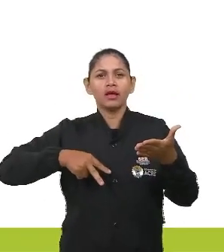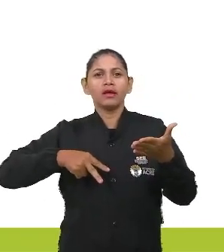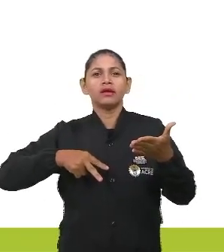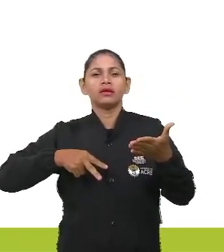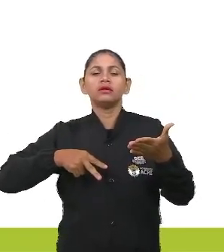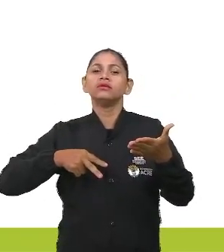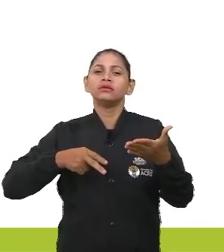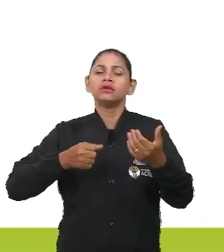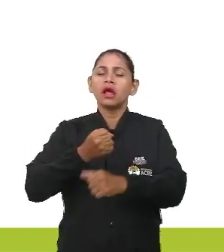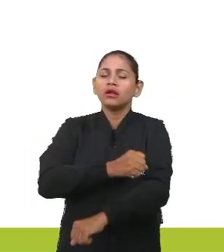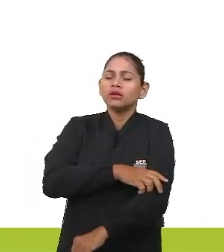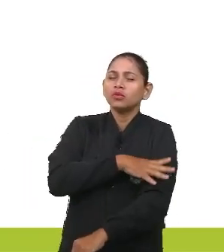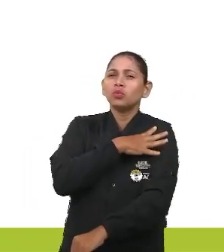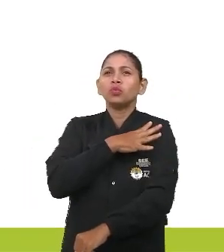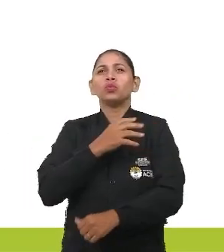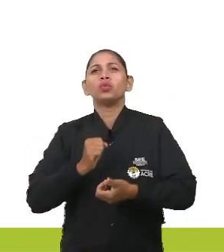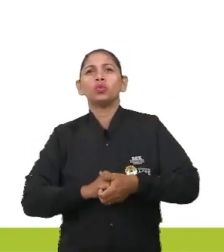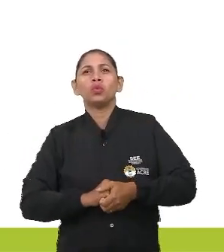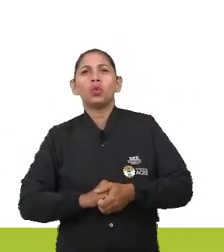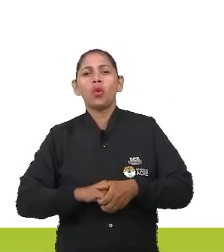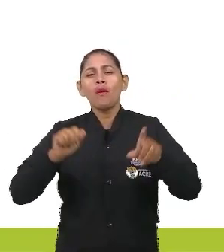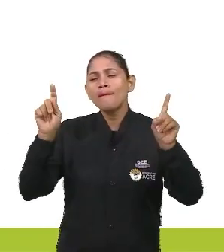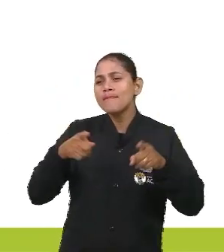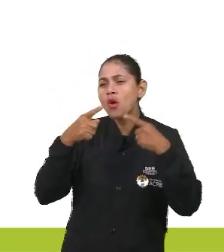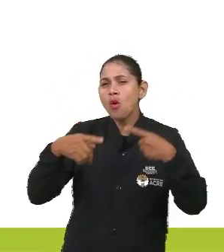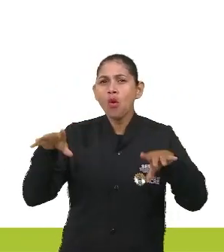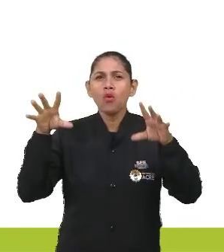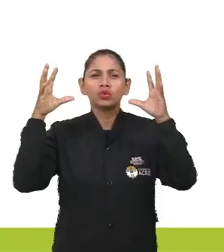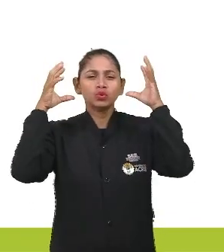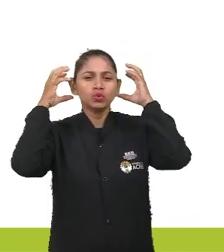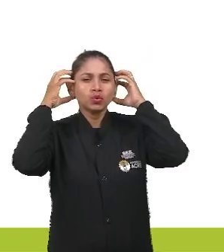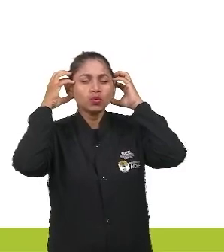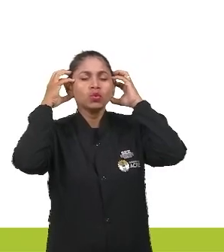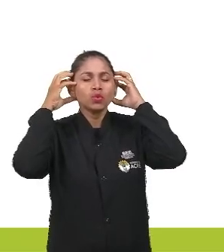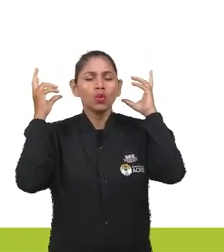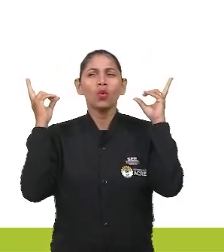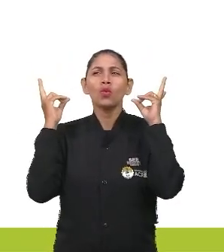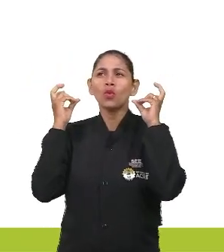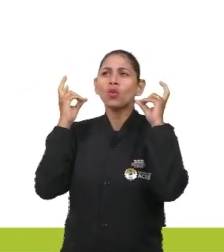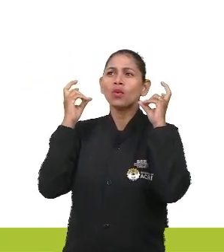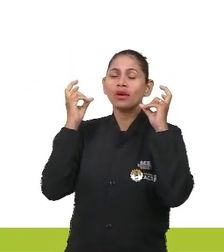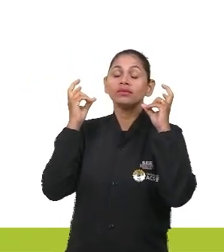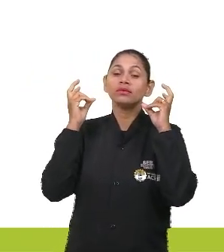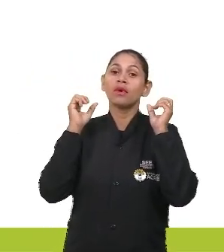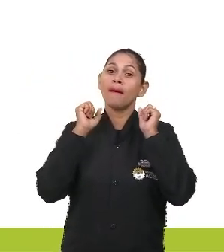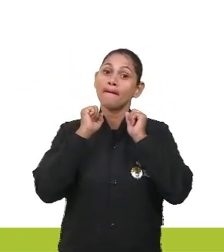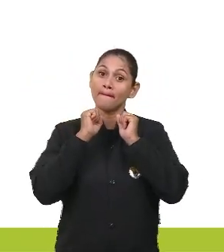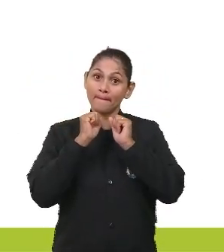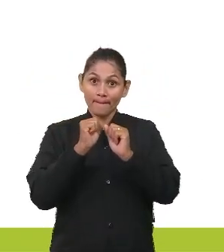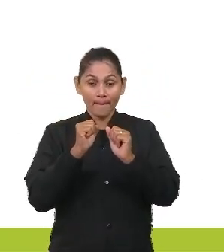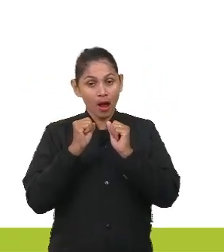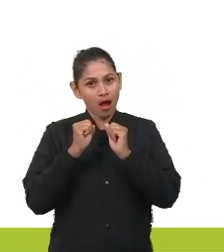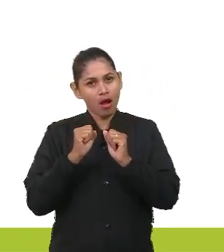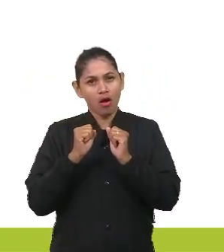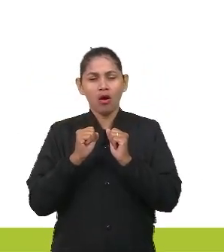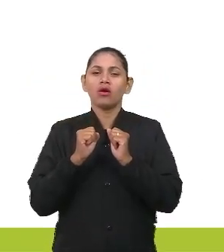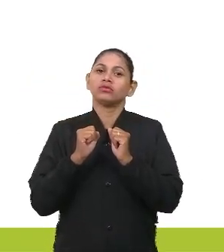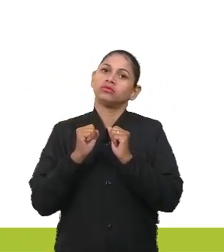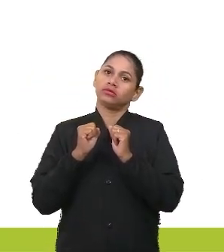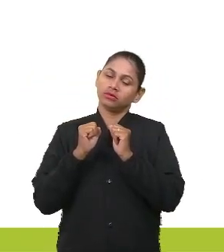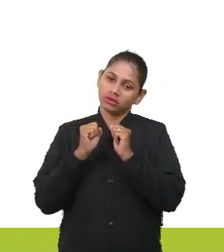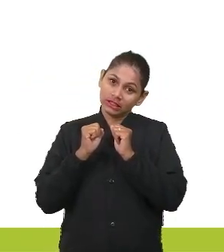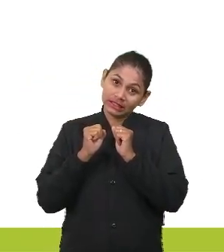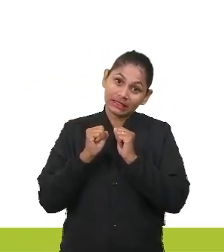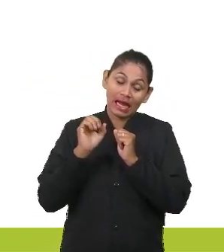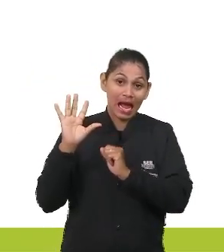músicas eu ouvi. Claro que vai chegar um momento que pode dar aquele chamado branco, né? Você